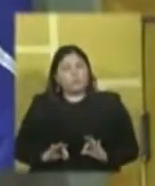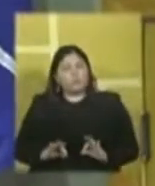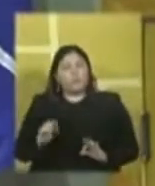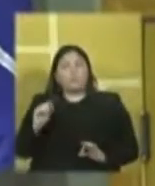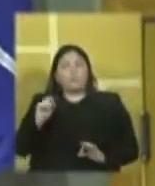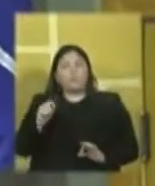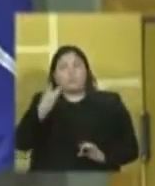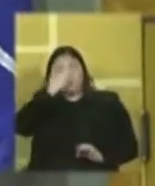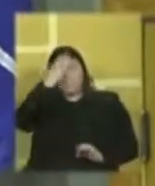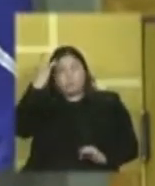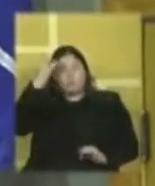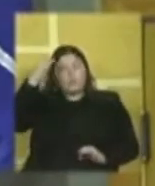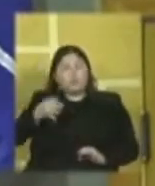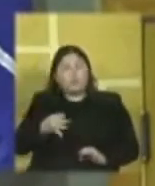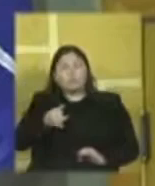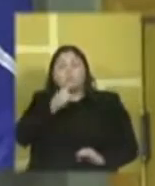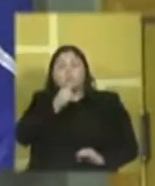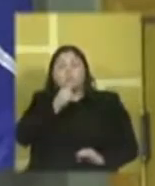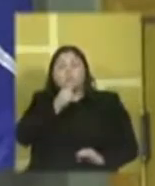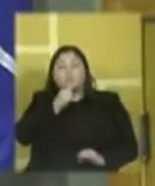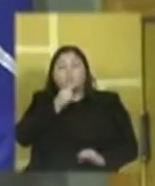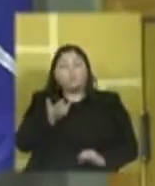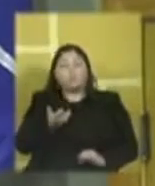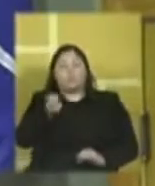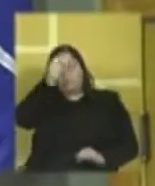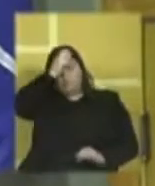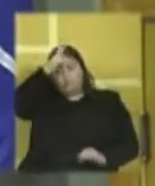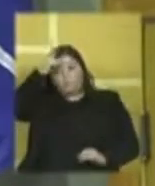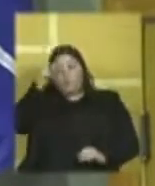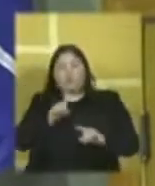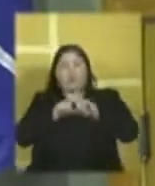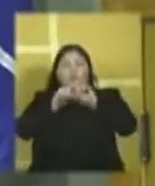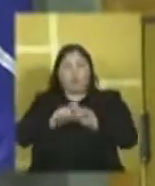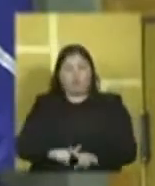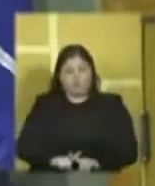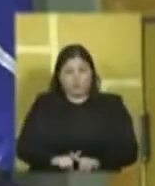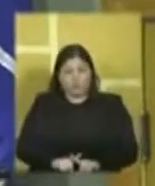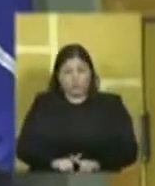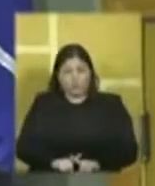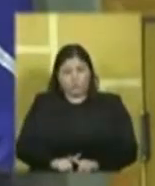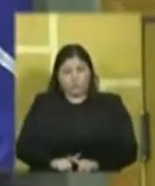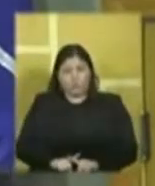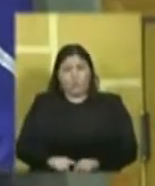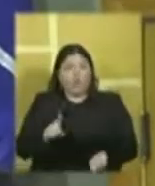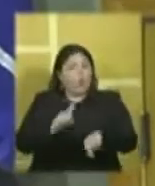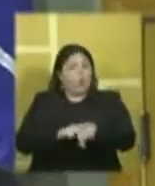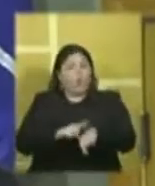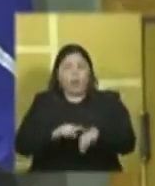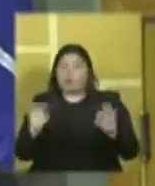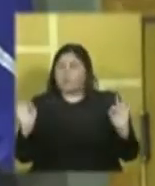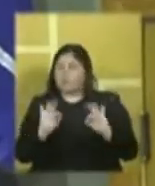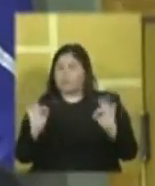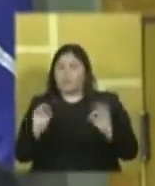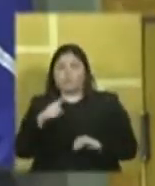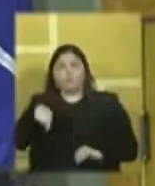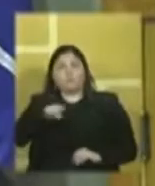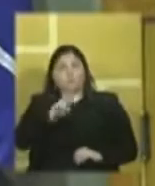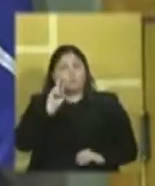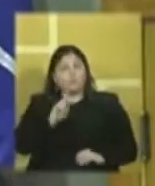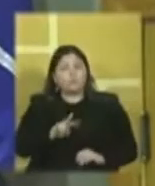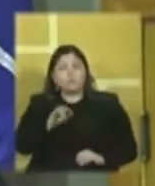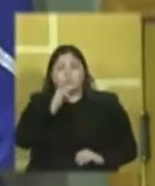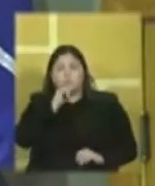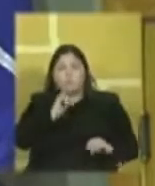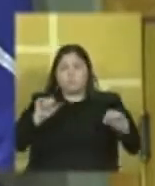as pessoas certas, como, por exemplo, a Prefeitura e a Caixa Econômica Federal, que em nenhum momento vocês não viram, nos